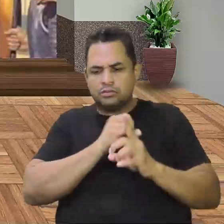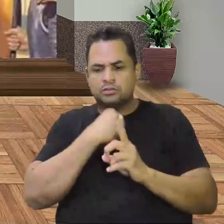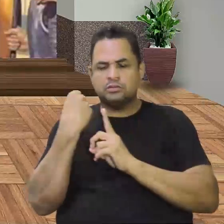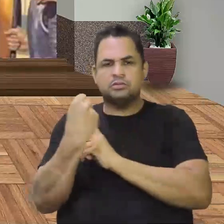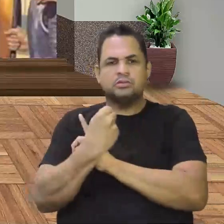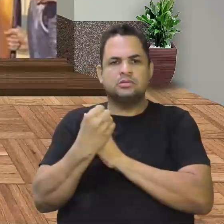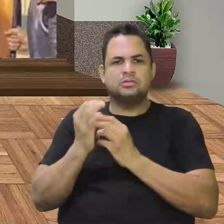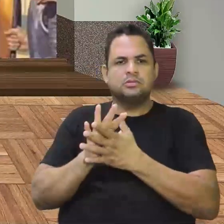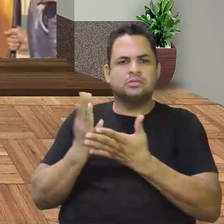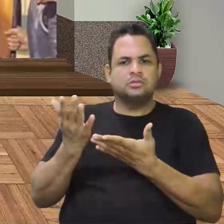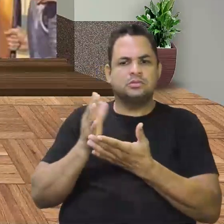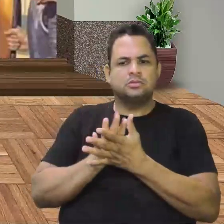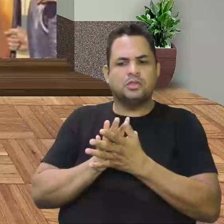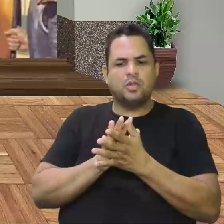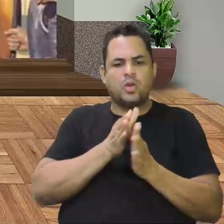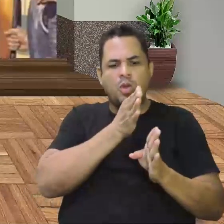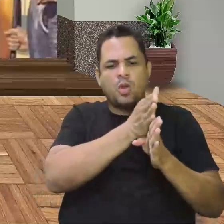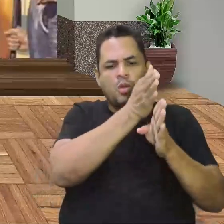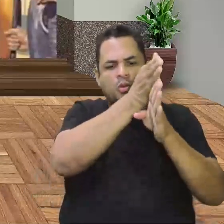Impressionados pelas construções.